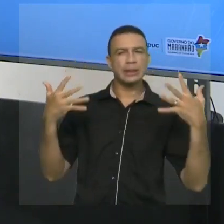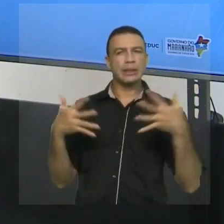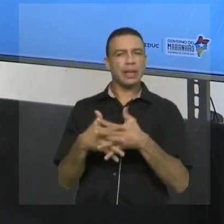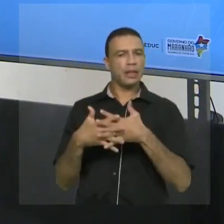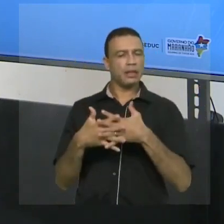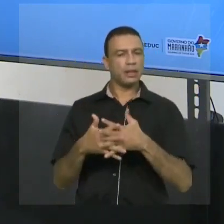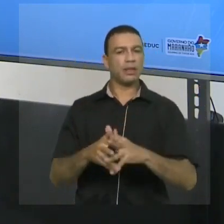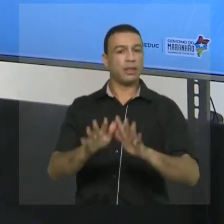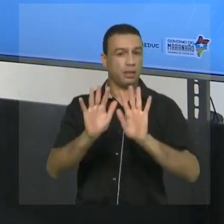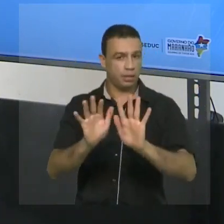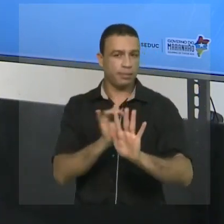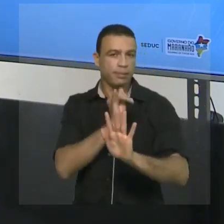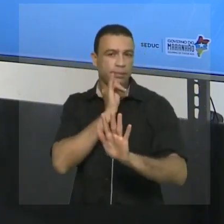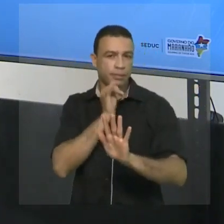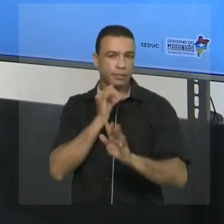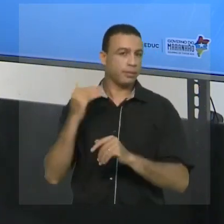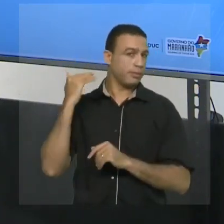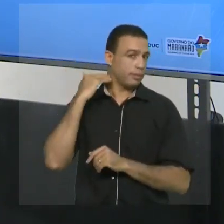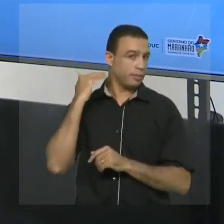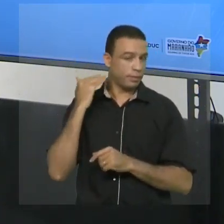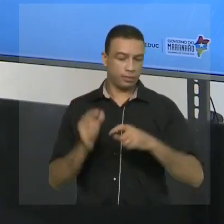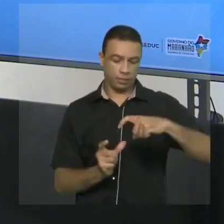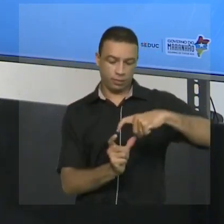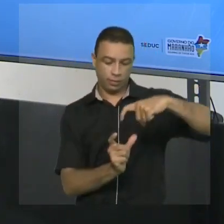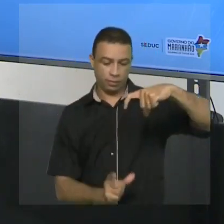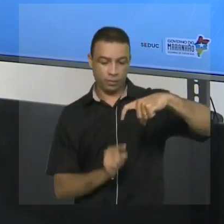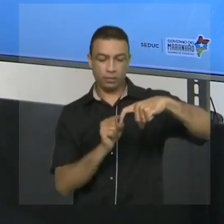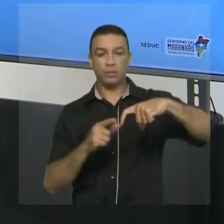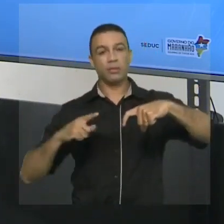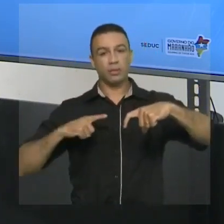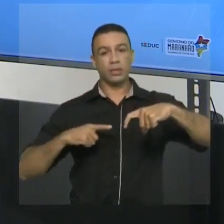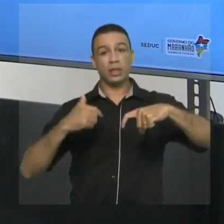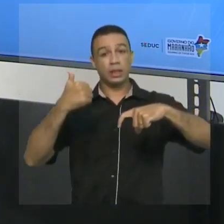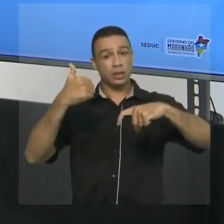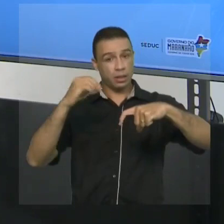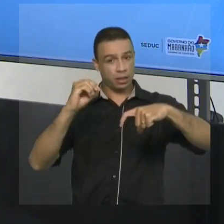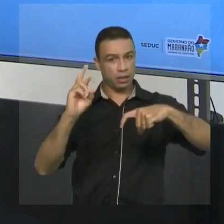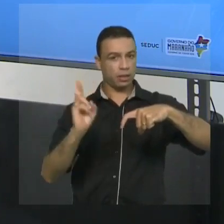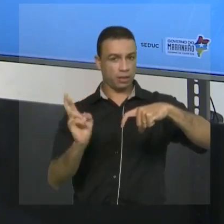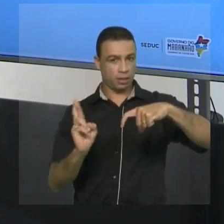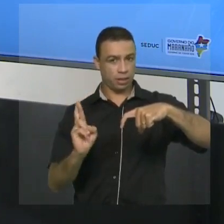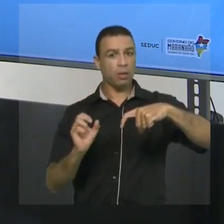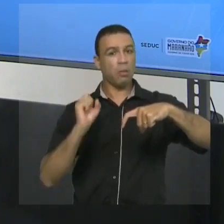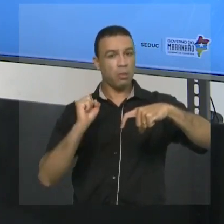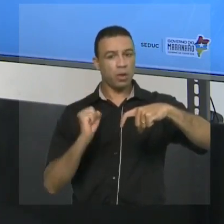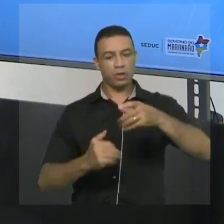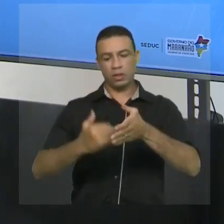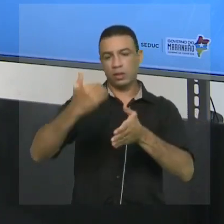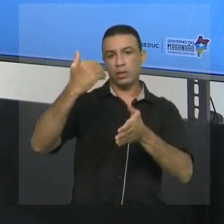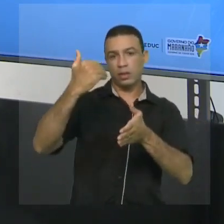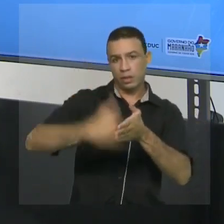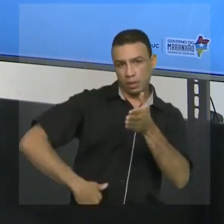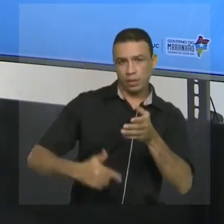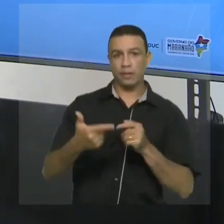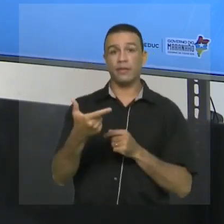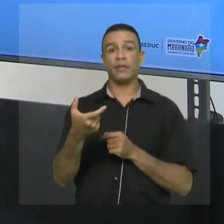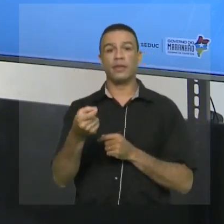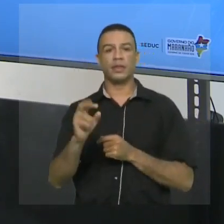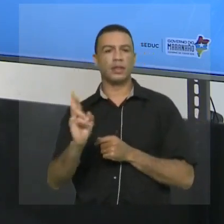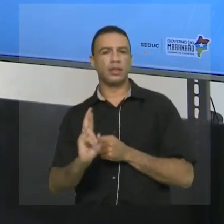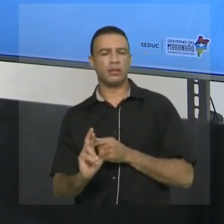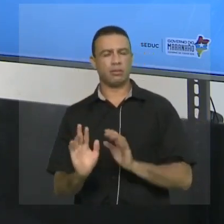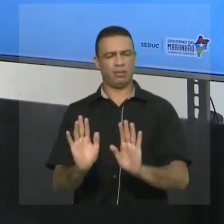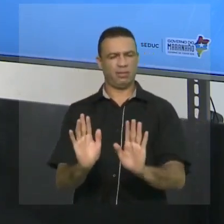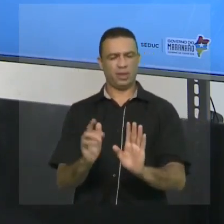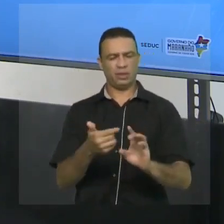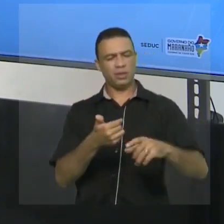exemplo, na minha conta bancária, tem R$10, só que eu posso tirar R$20. Como assim, Tiago? Se eu tenho